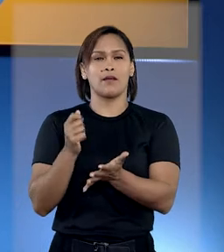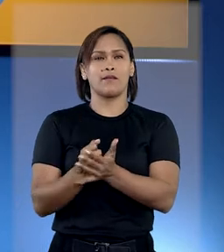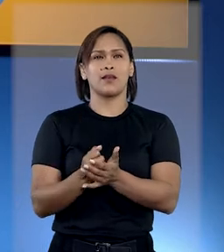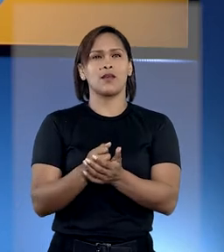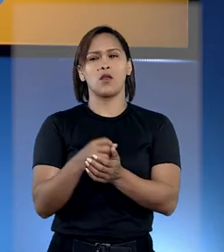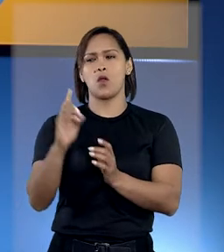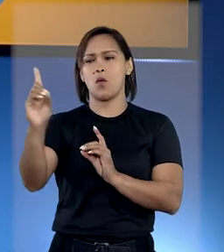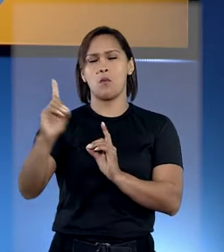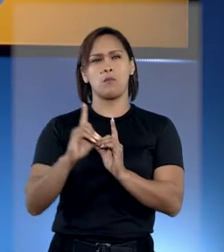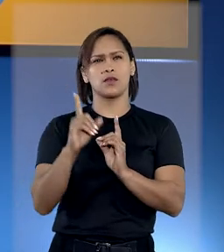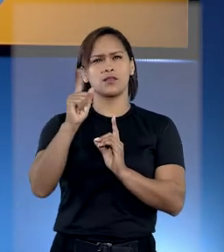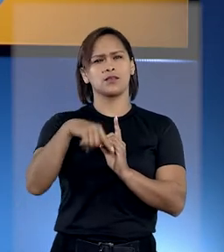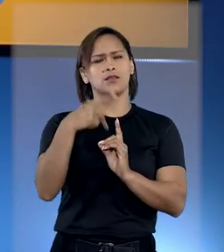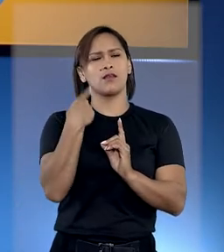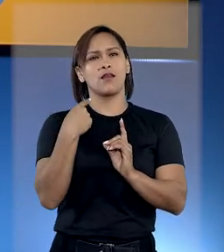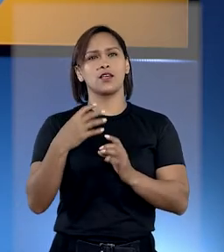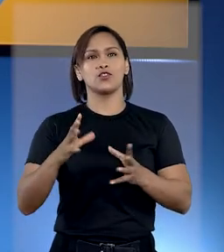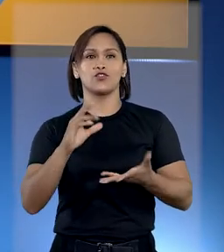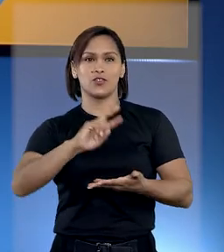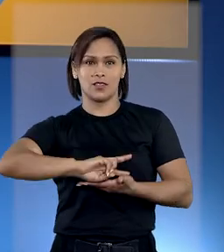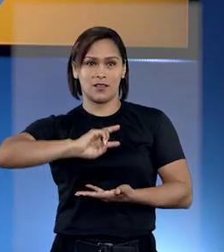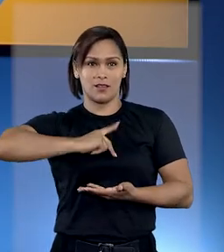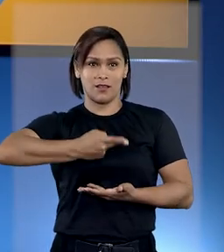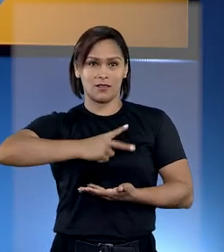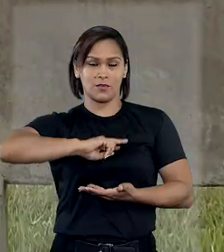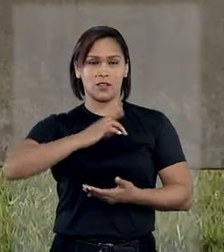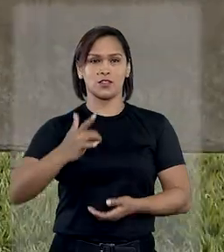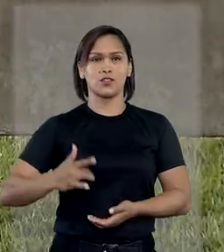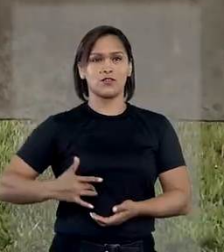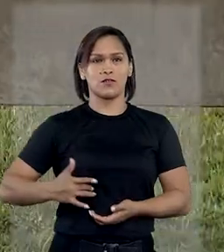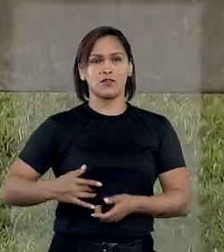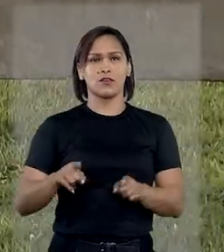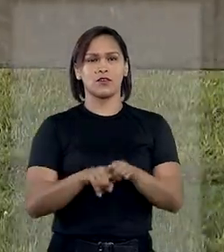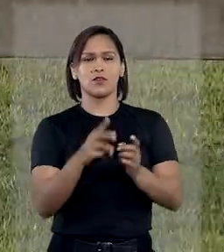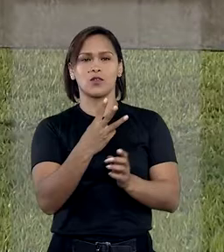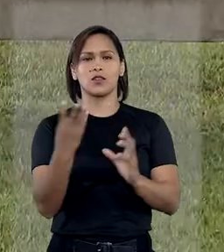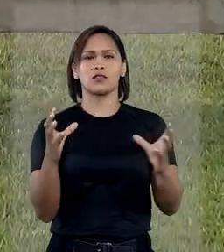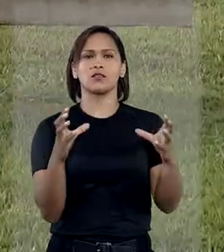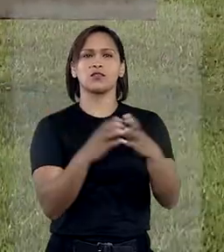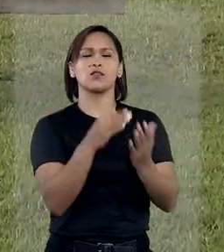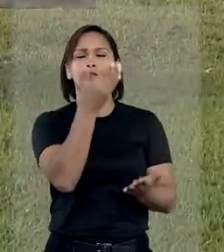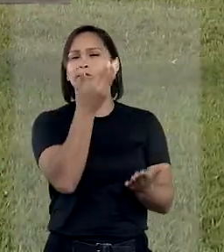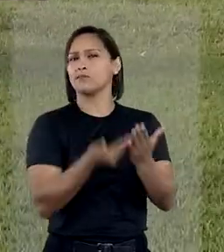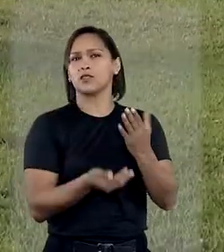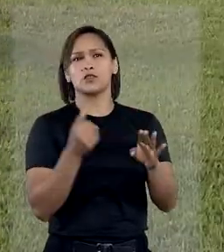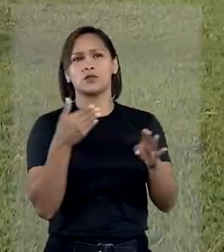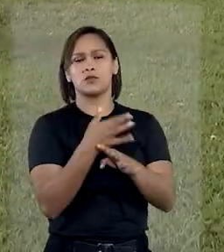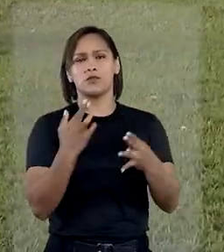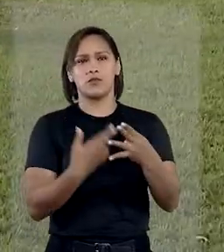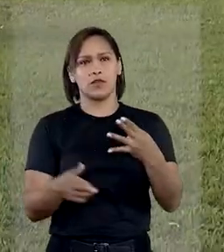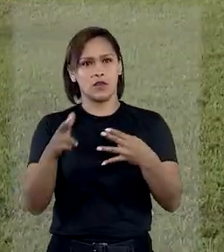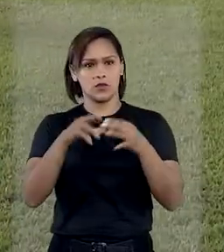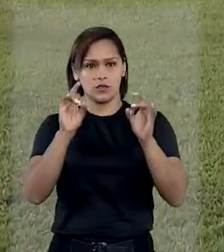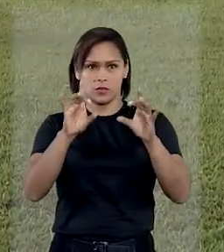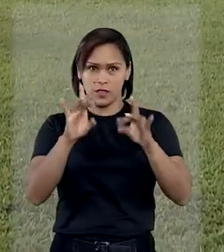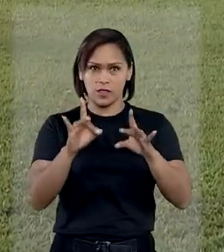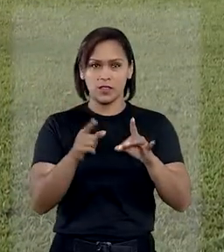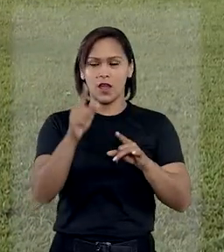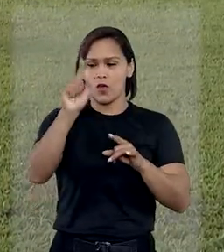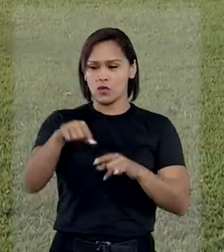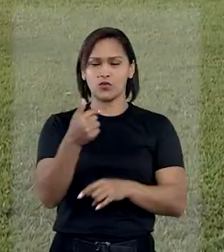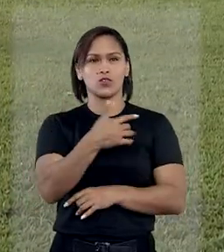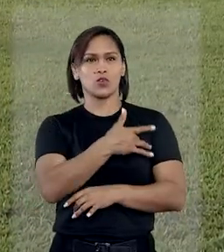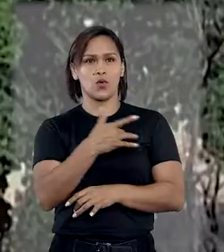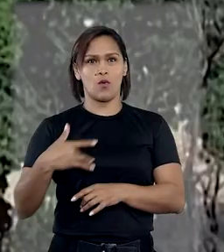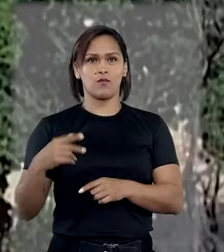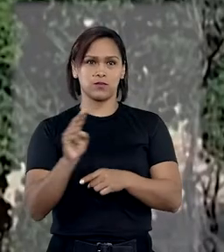recusa indevida de cobertura de transplante de fígado. A terceira turma do STJ negou o provimento ao recurso especial de